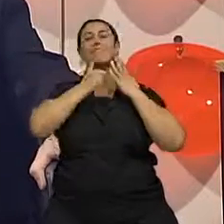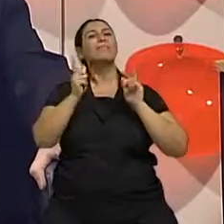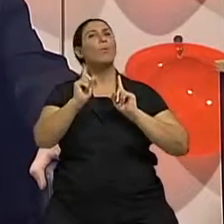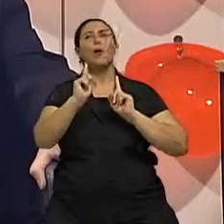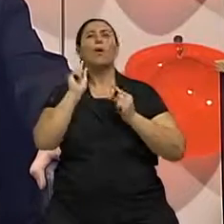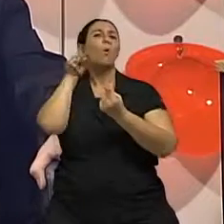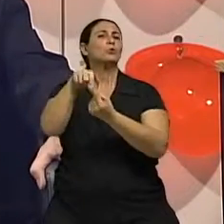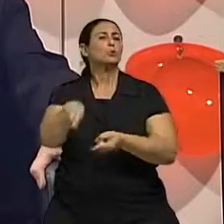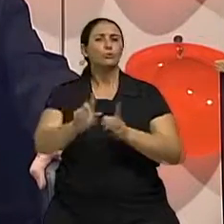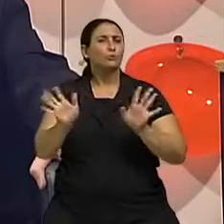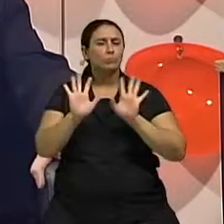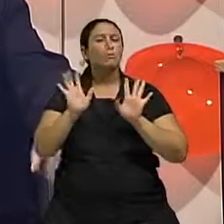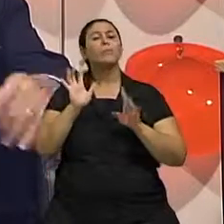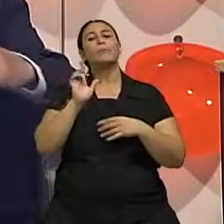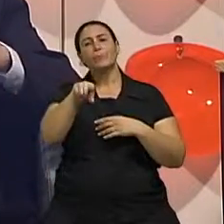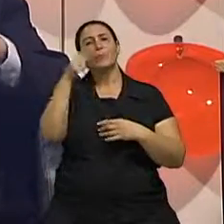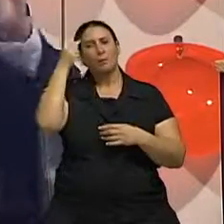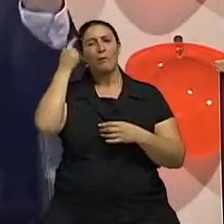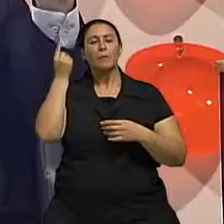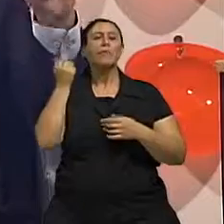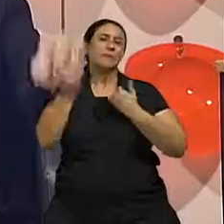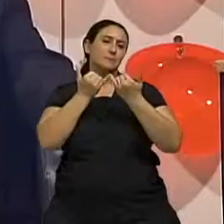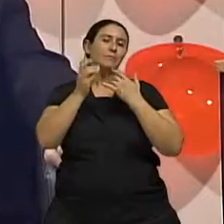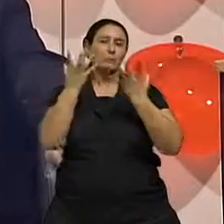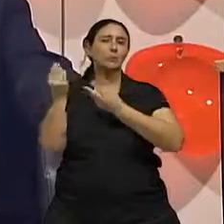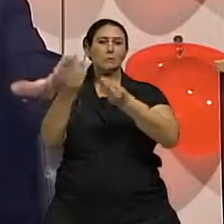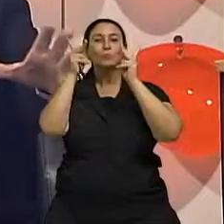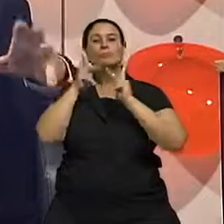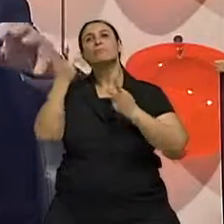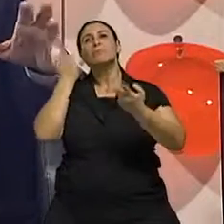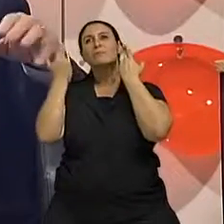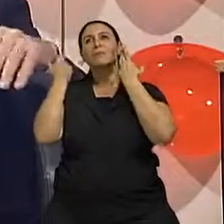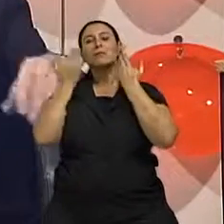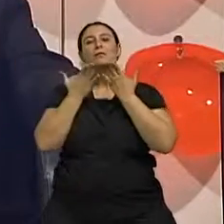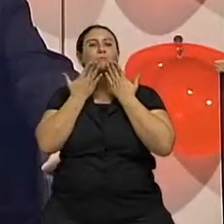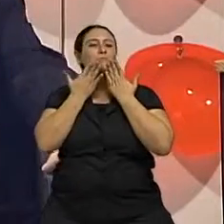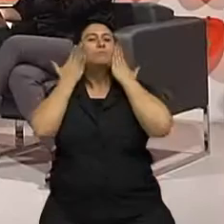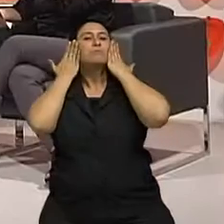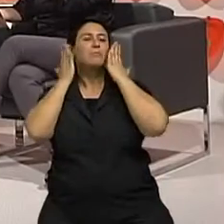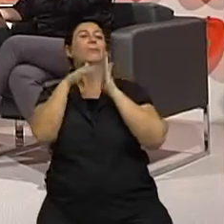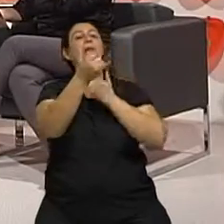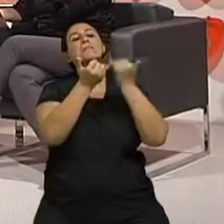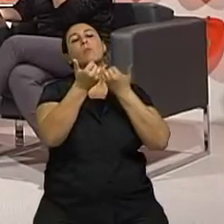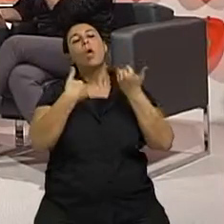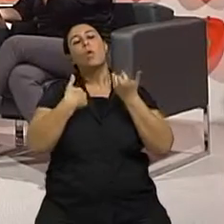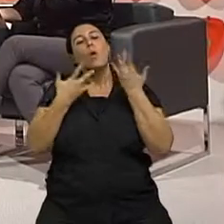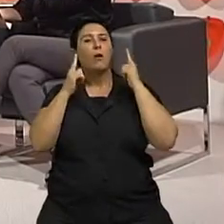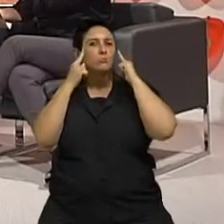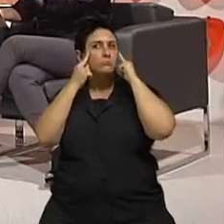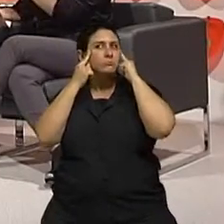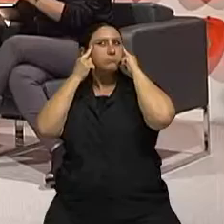por exemplo, vamos supor a cirurgia que é considerada mais estética. Certo. Eu quero deixar se encuxar um pouquinho,